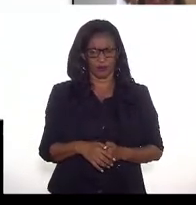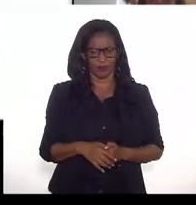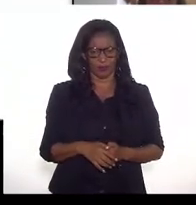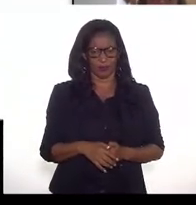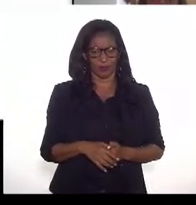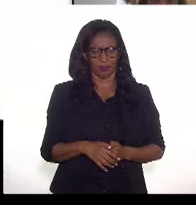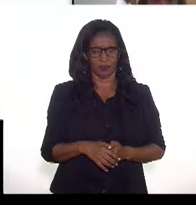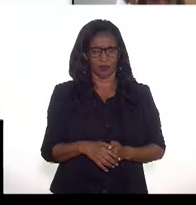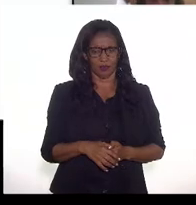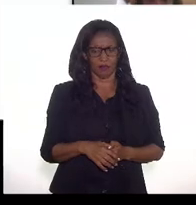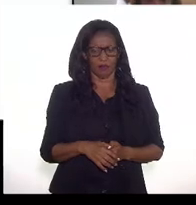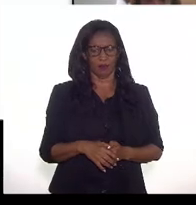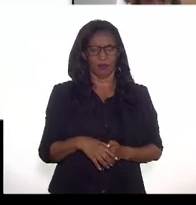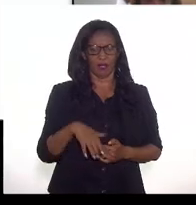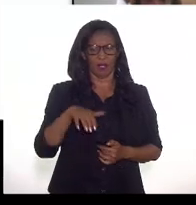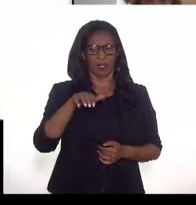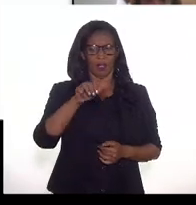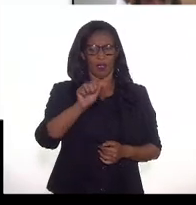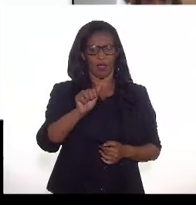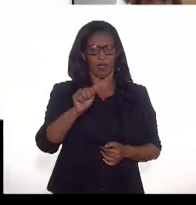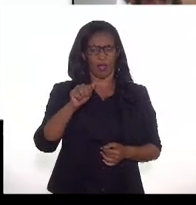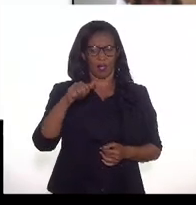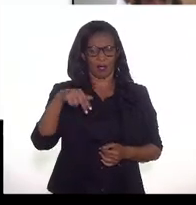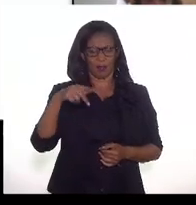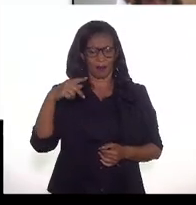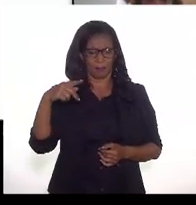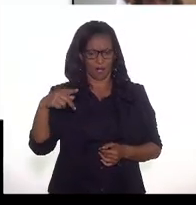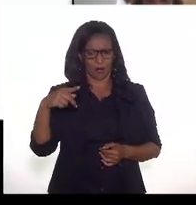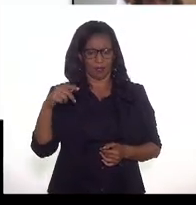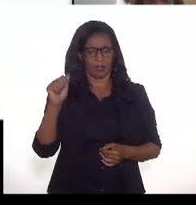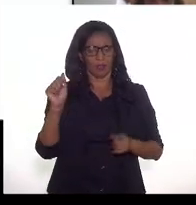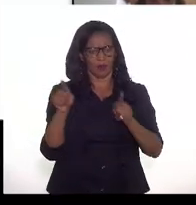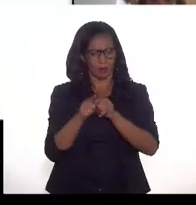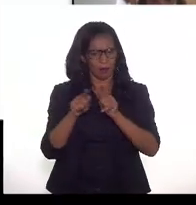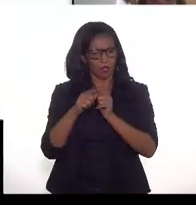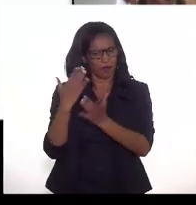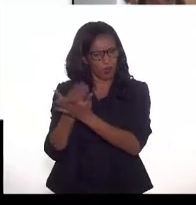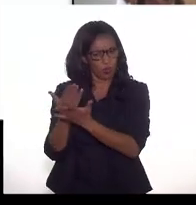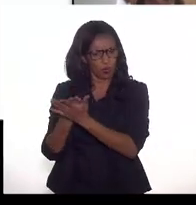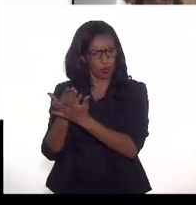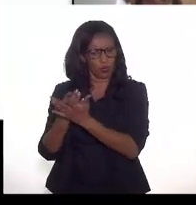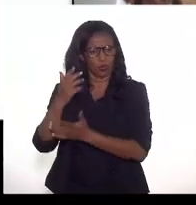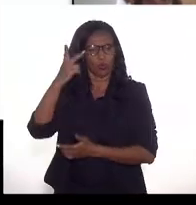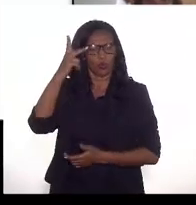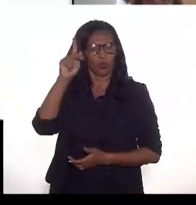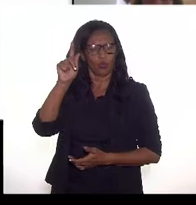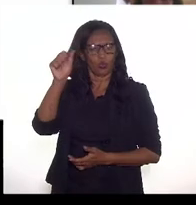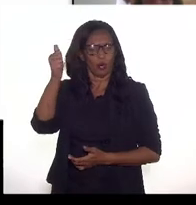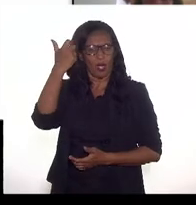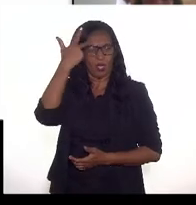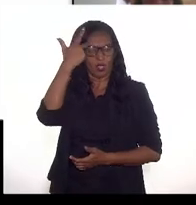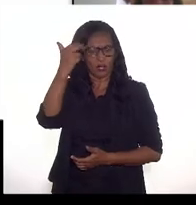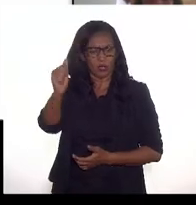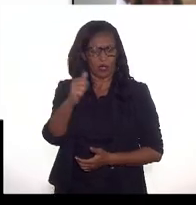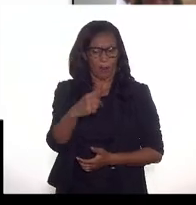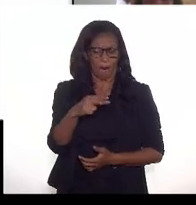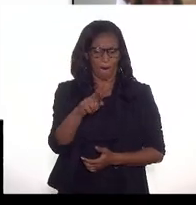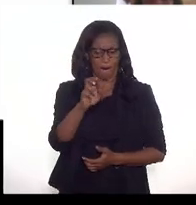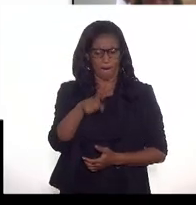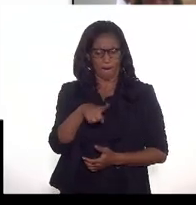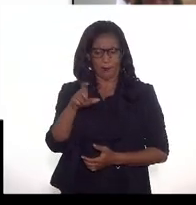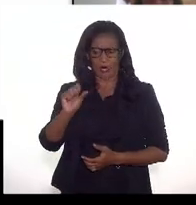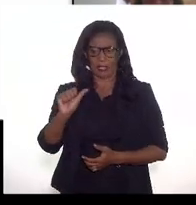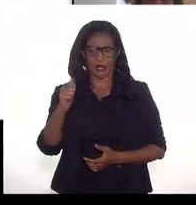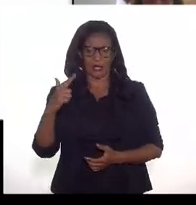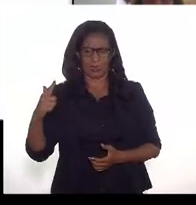A ANP também fez um estudo, fez parte de um estudo, do aproveitamento do gás natural, do pressão, em conjunto com a